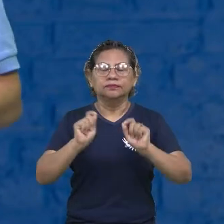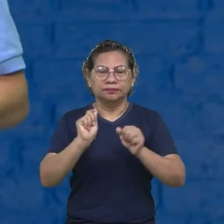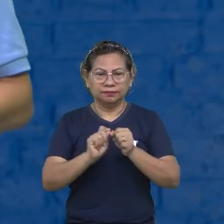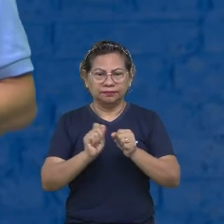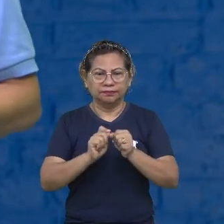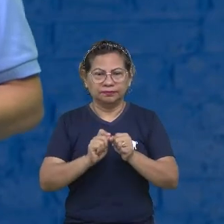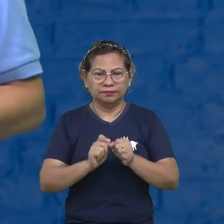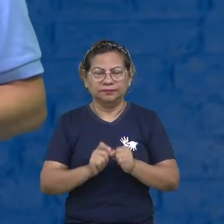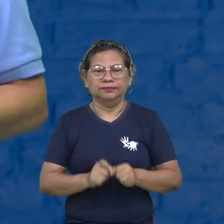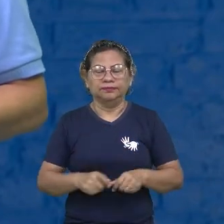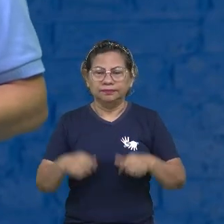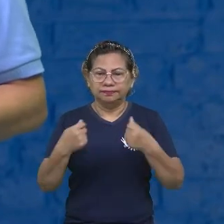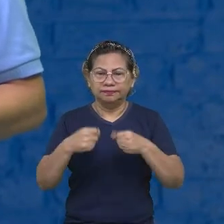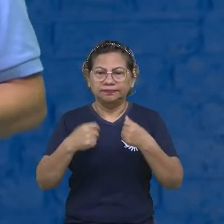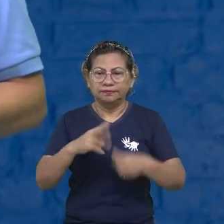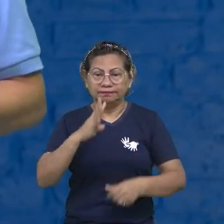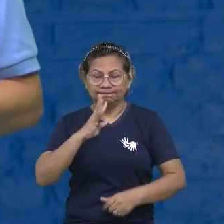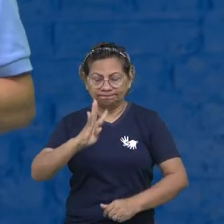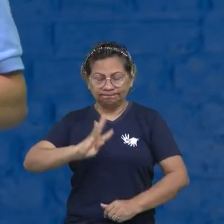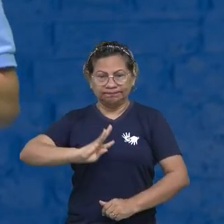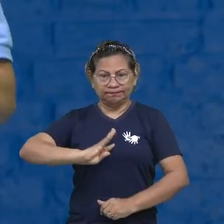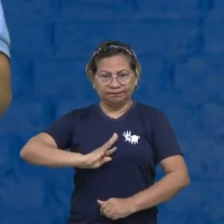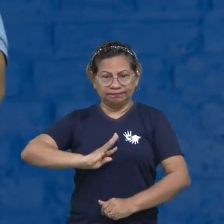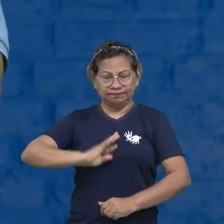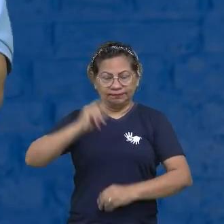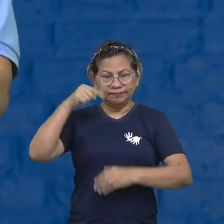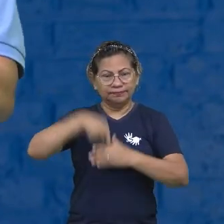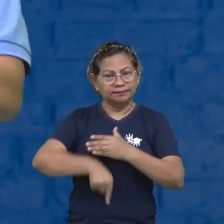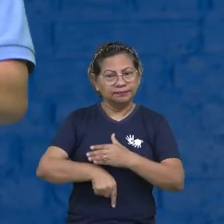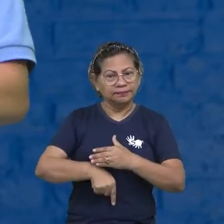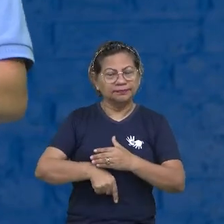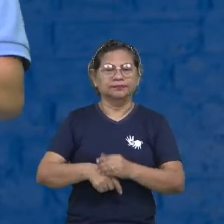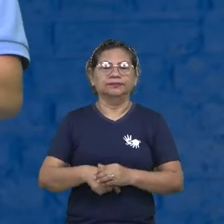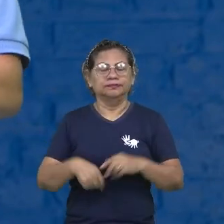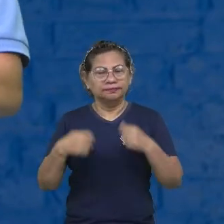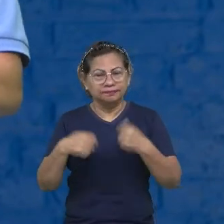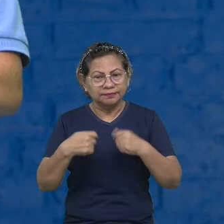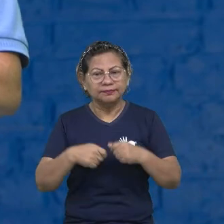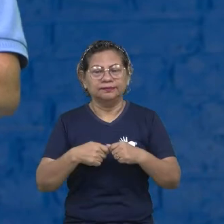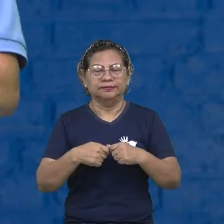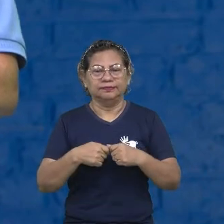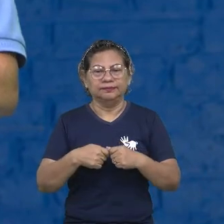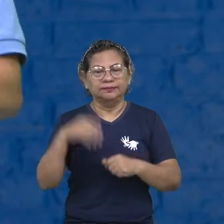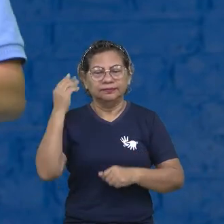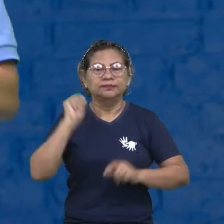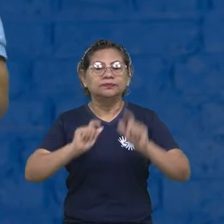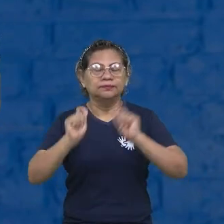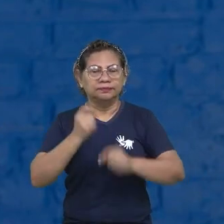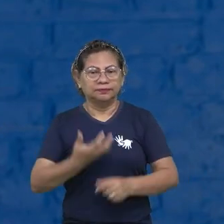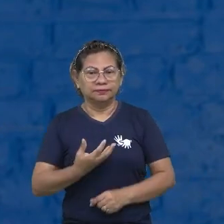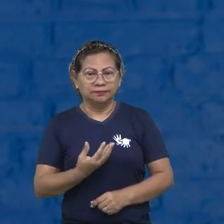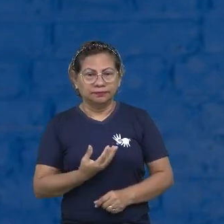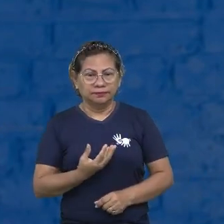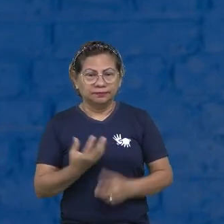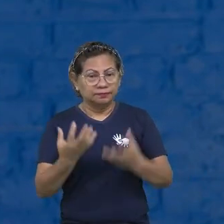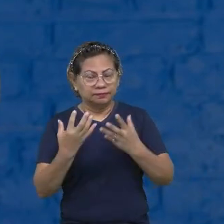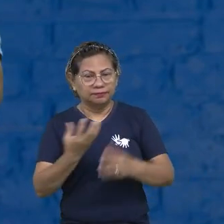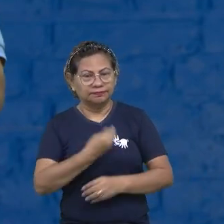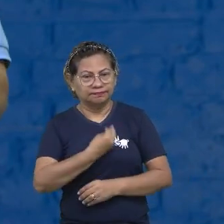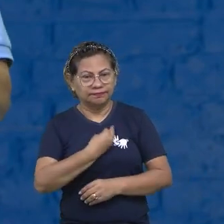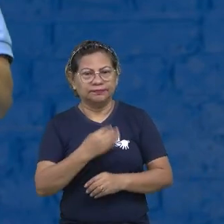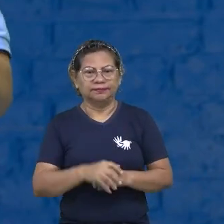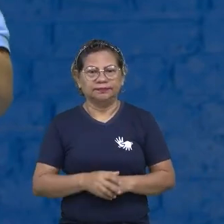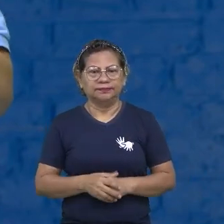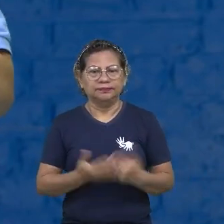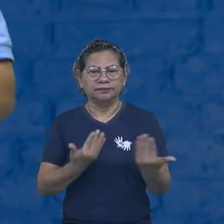Eu tenho que me autoconhecer. Eu tenho que colocar um propósito. Certo? Aquilo que eu falei para vocês, o